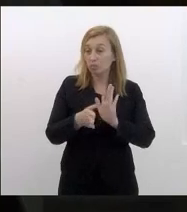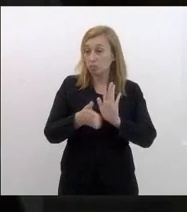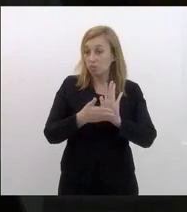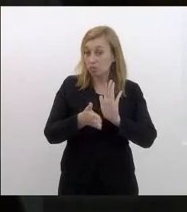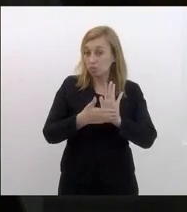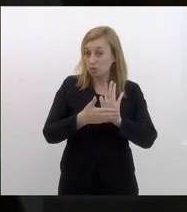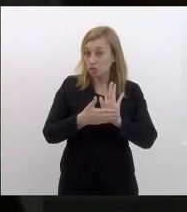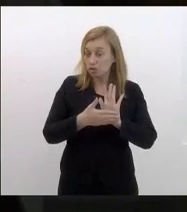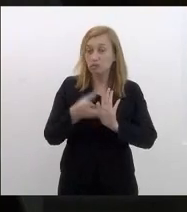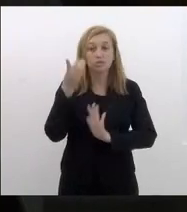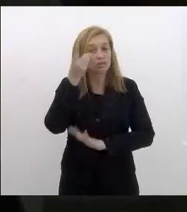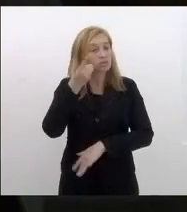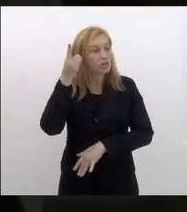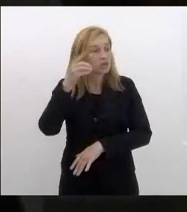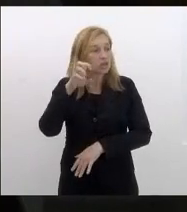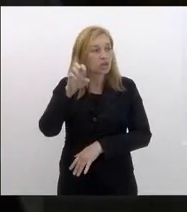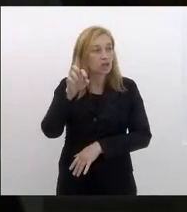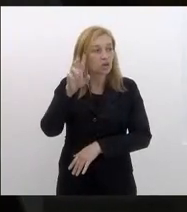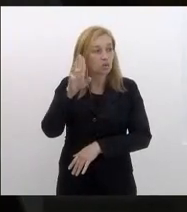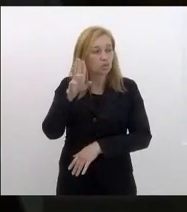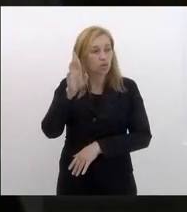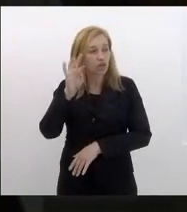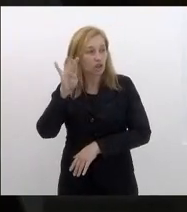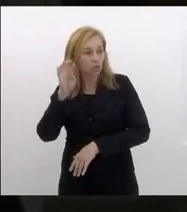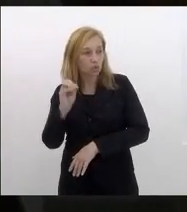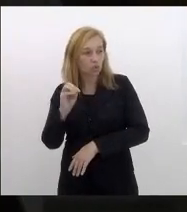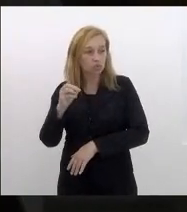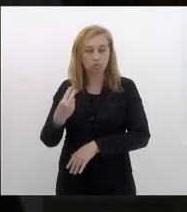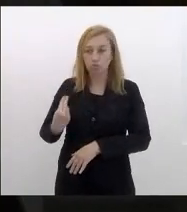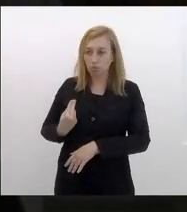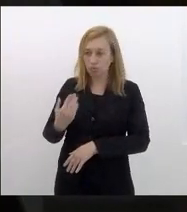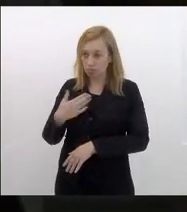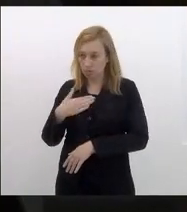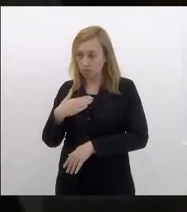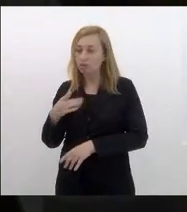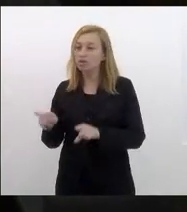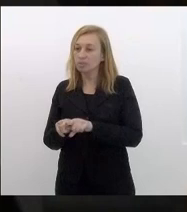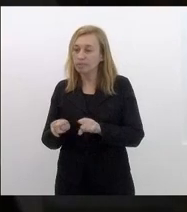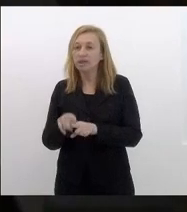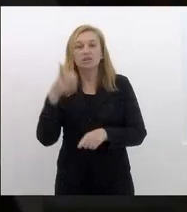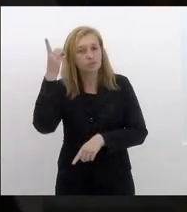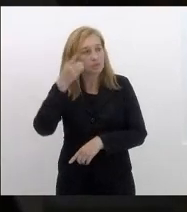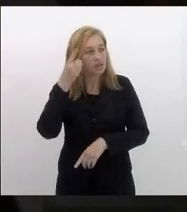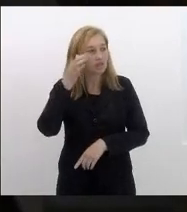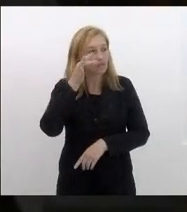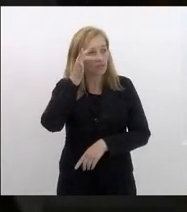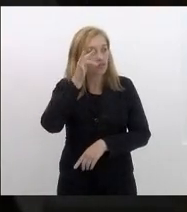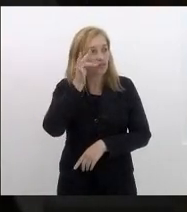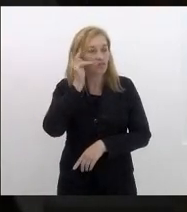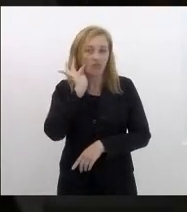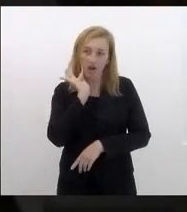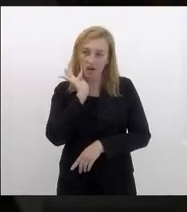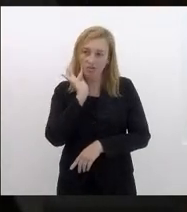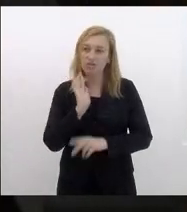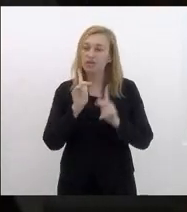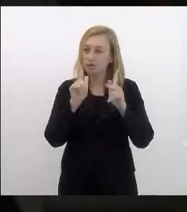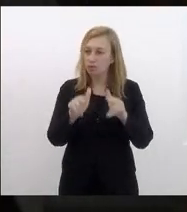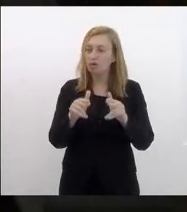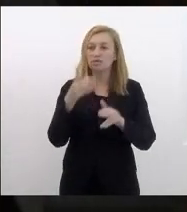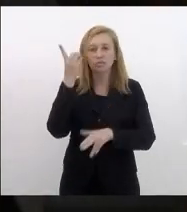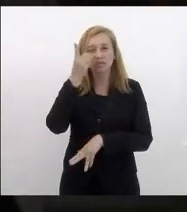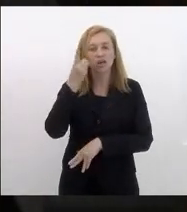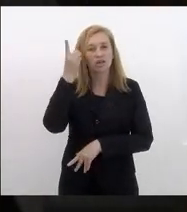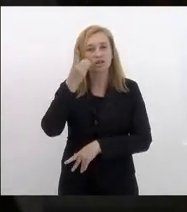pelo deputado Eurico Júnior que conta com a minha coautoria e também do deputado Flávio Serafini igualmente o deputado